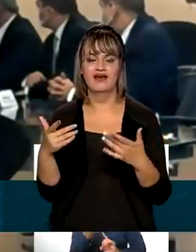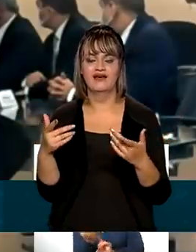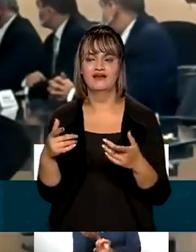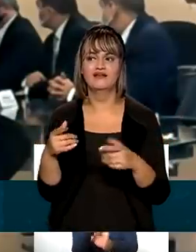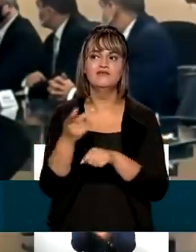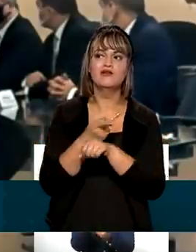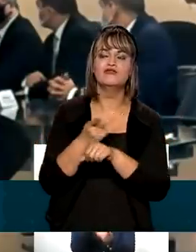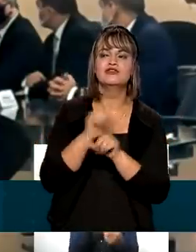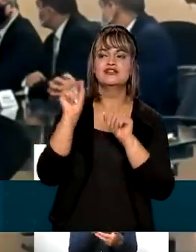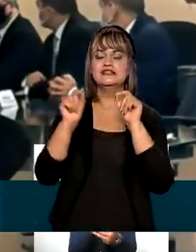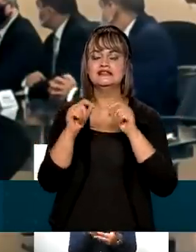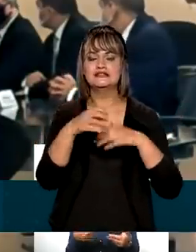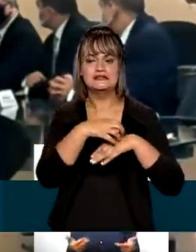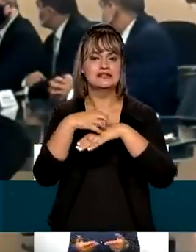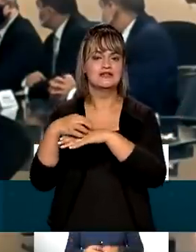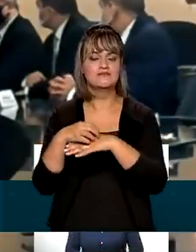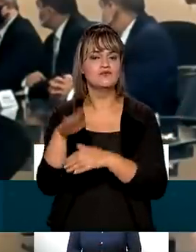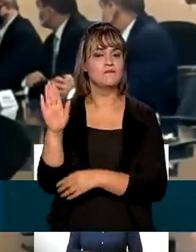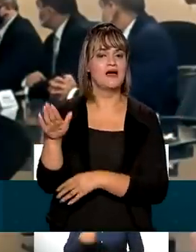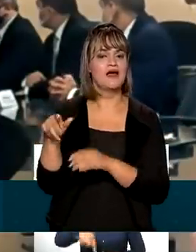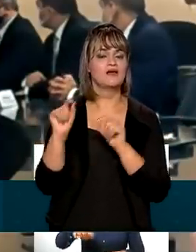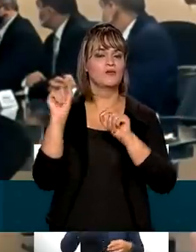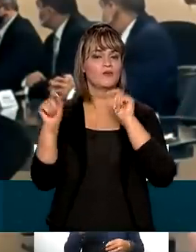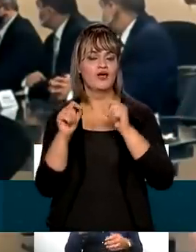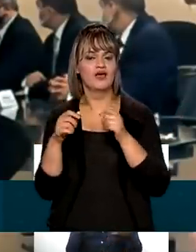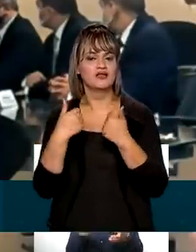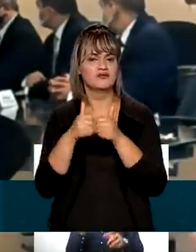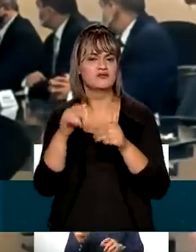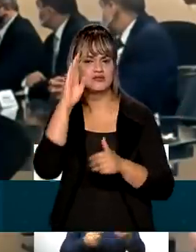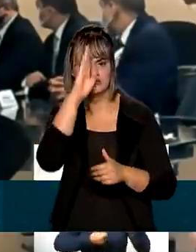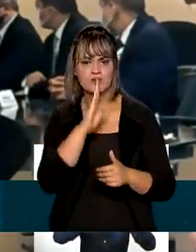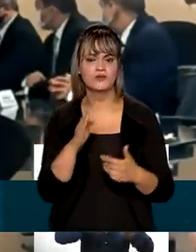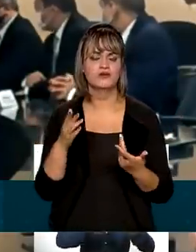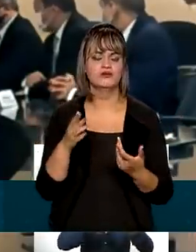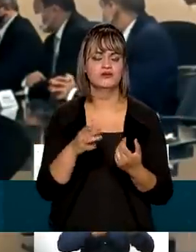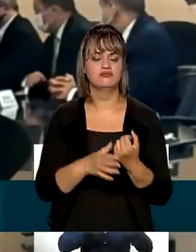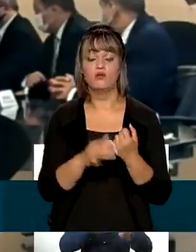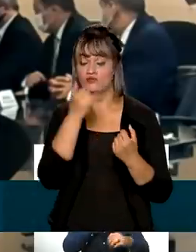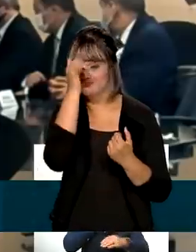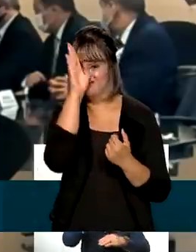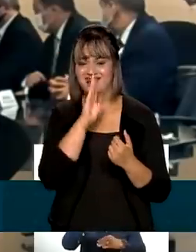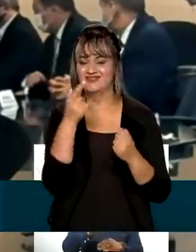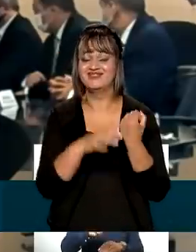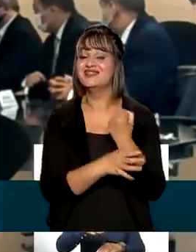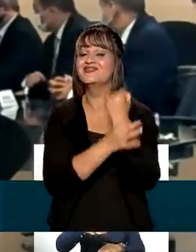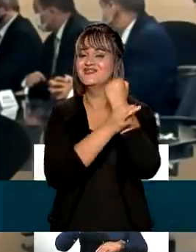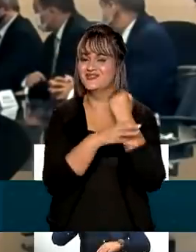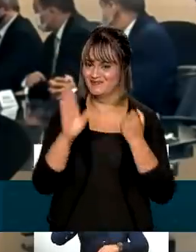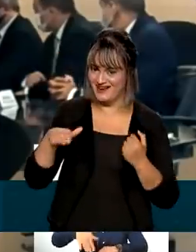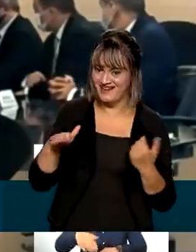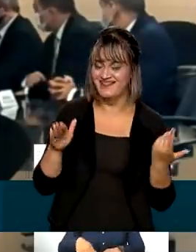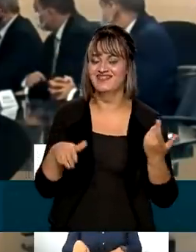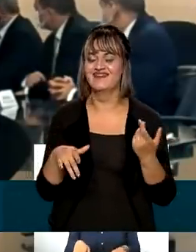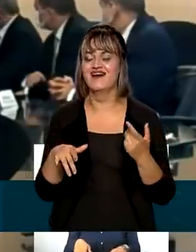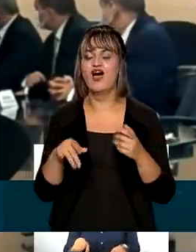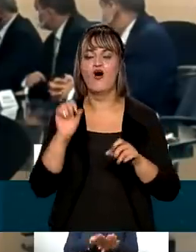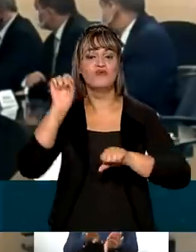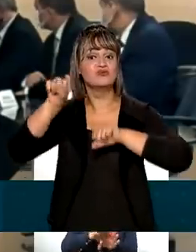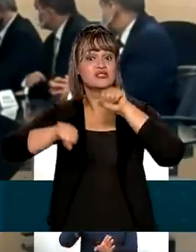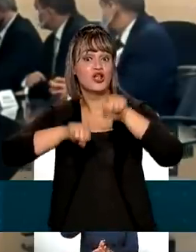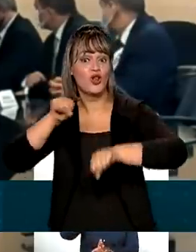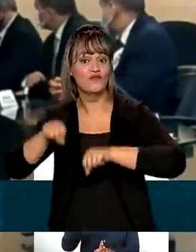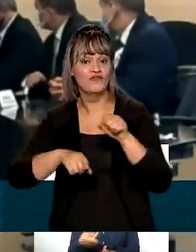busca de transportes mais baratos, mais seguros, de viés público ou autônomos, no caso das ciclovias,